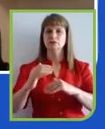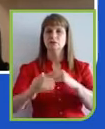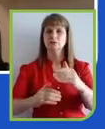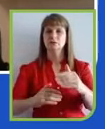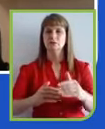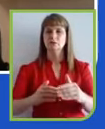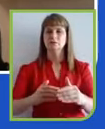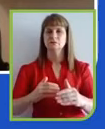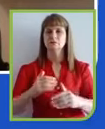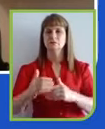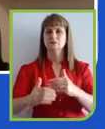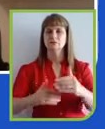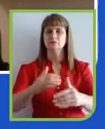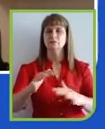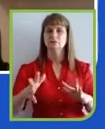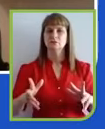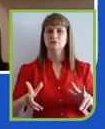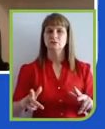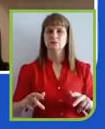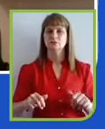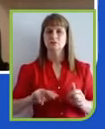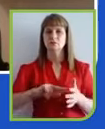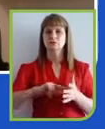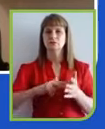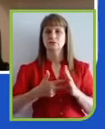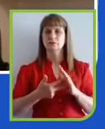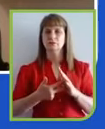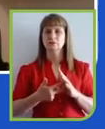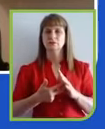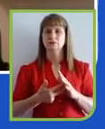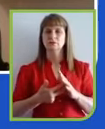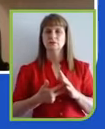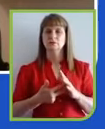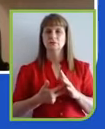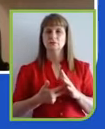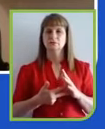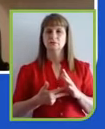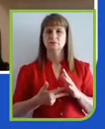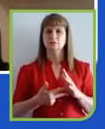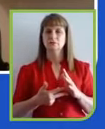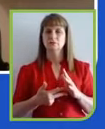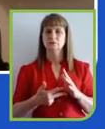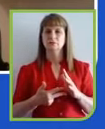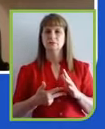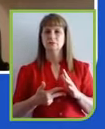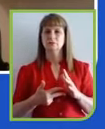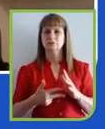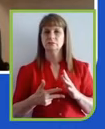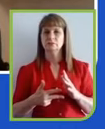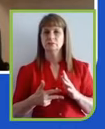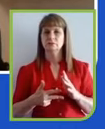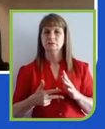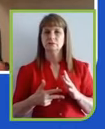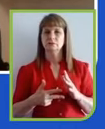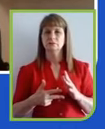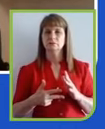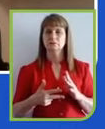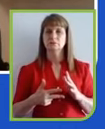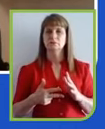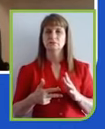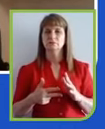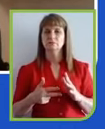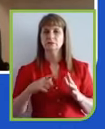sentidos, em direitos humanos, e há um esforço muito grande em termos de trazer